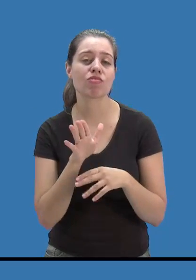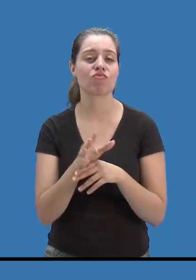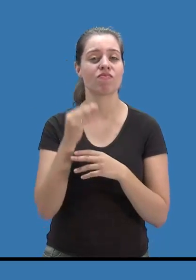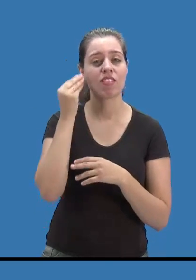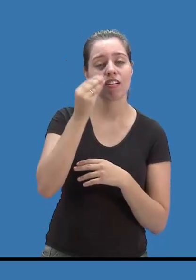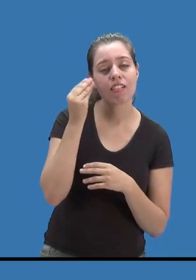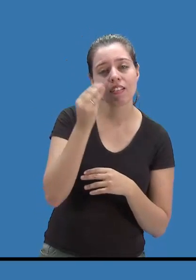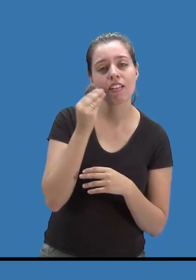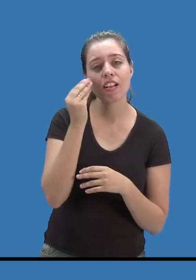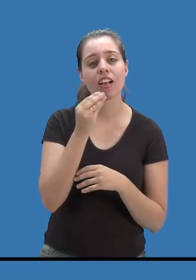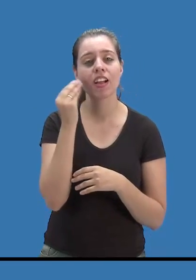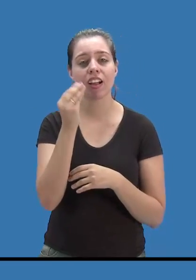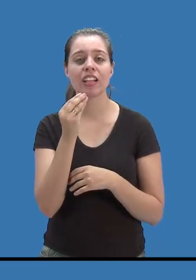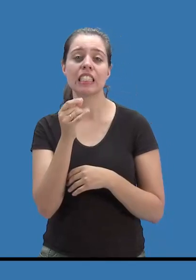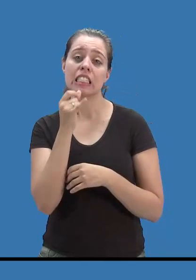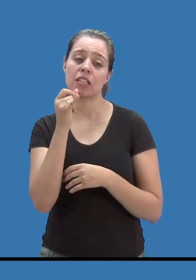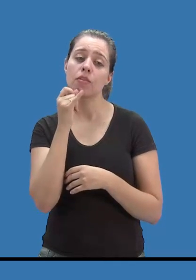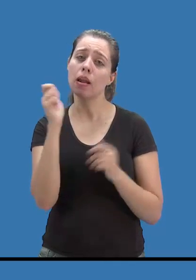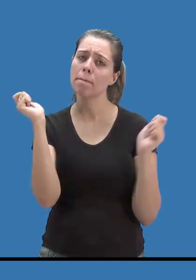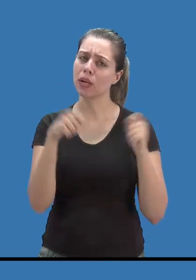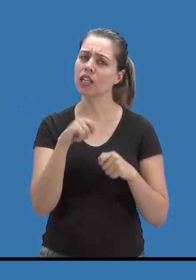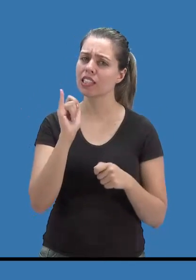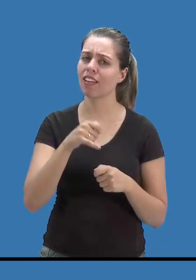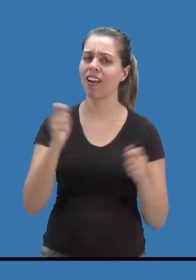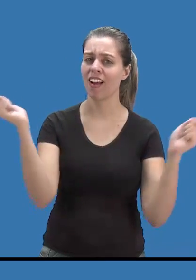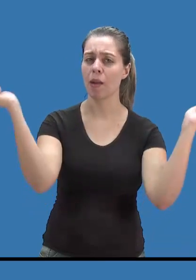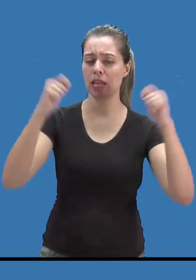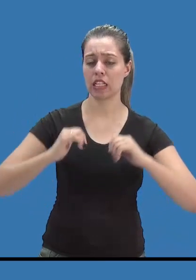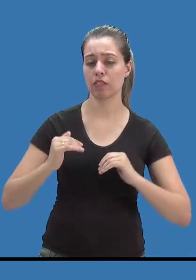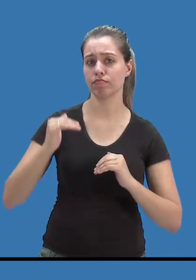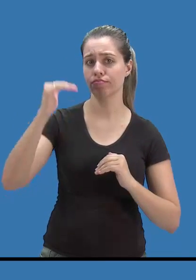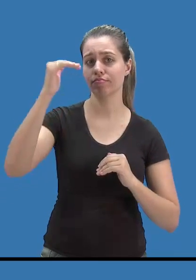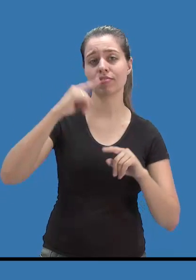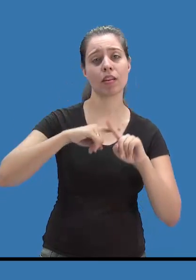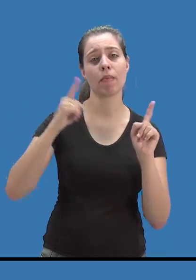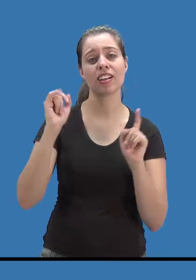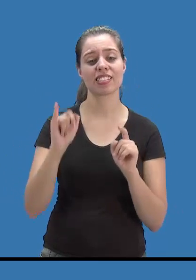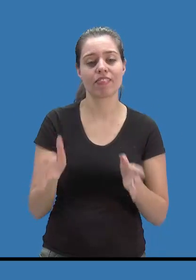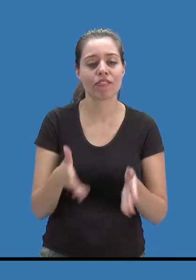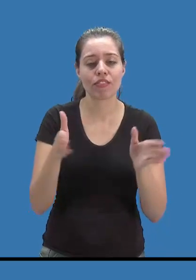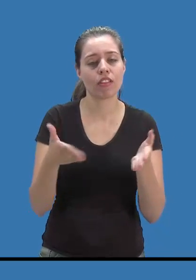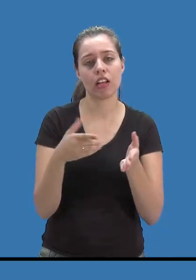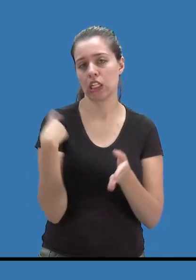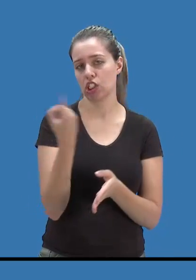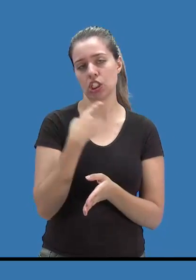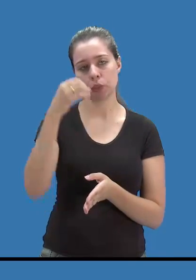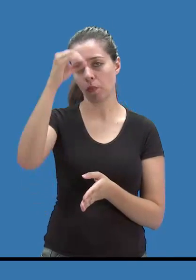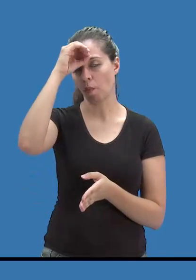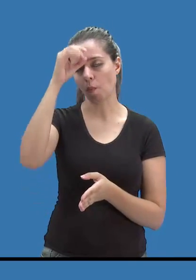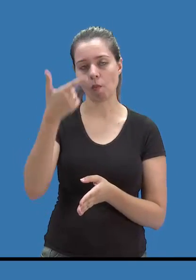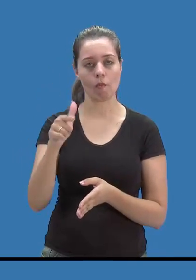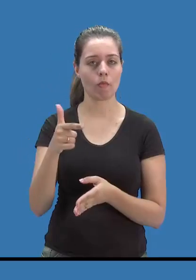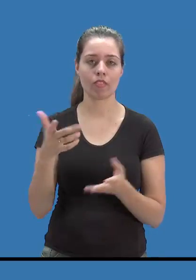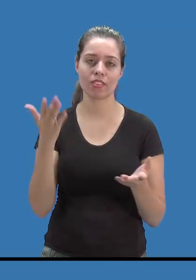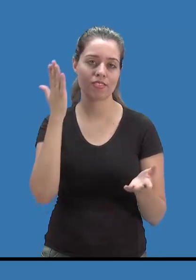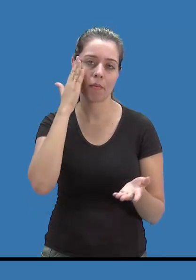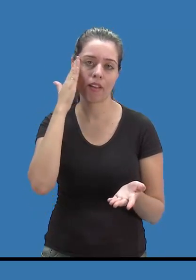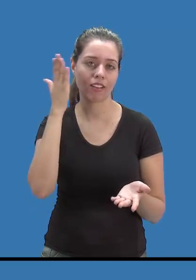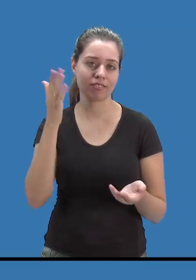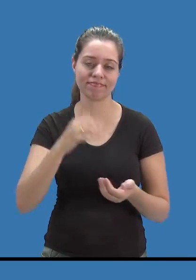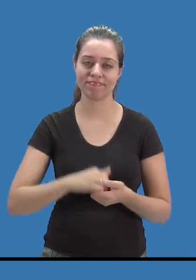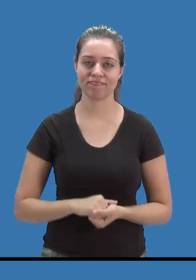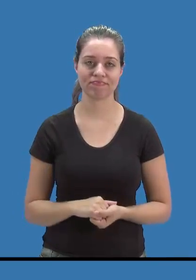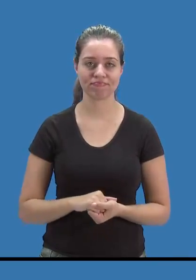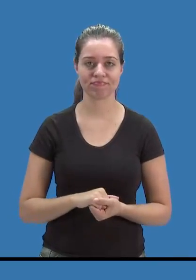experiências, muito provavelmente, ainda que ele tenha uma capacidade muito boa, nós não saberemos. Oferecer essas